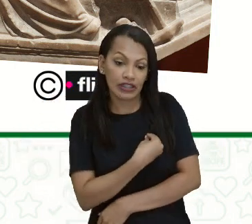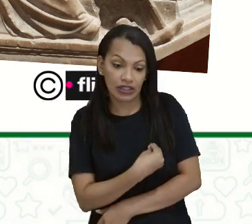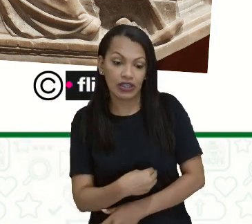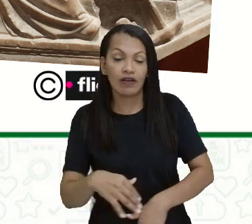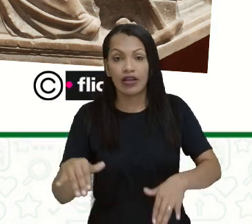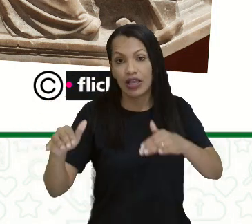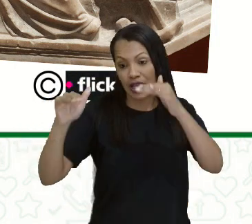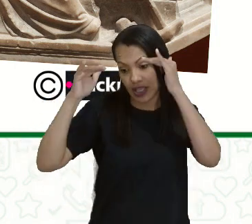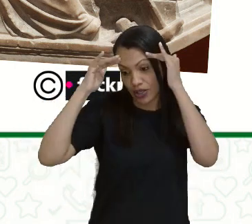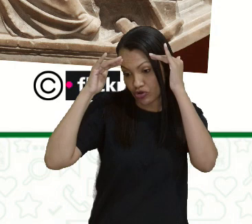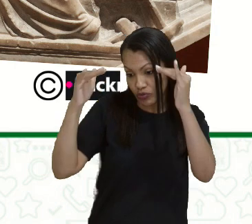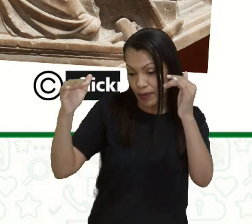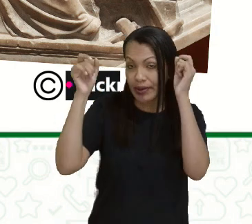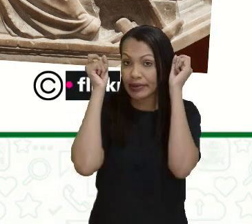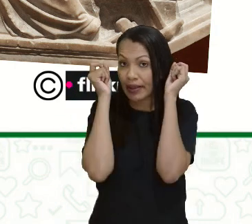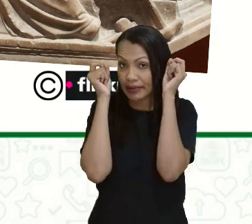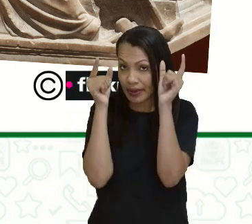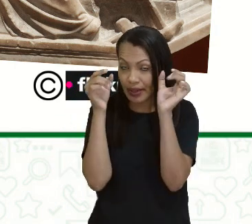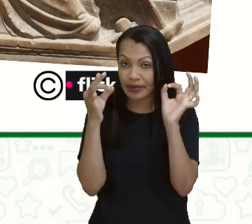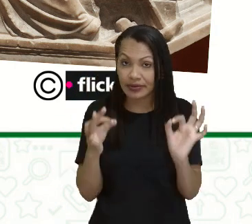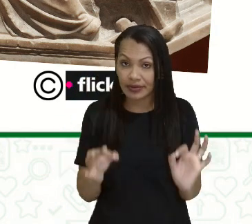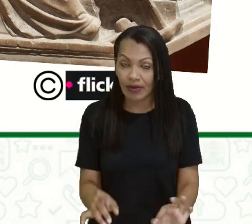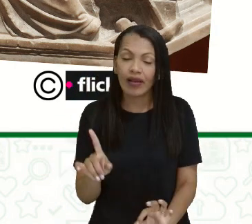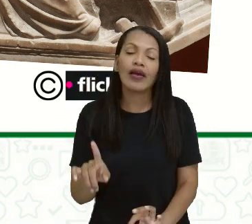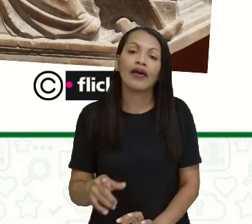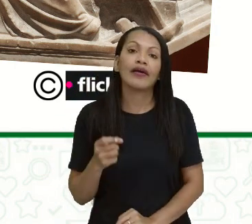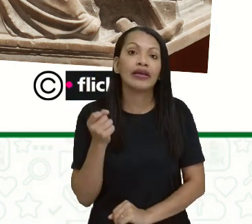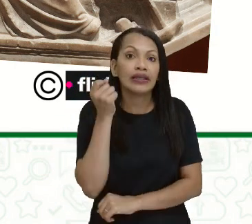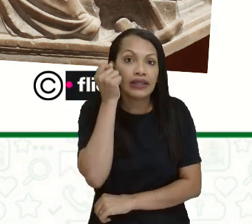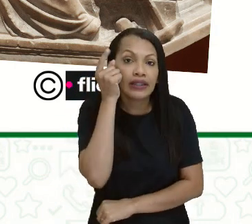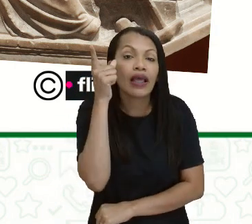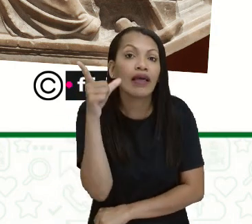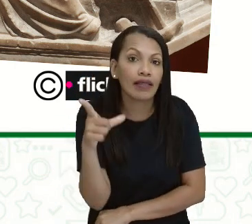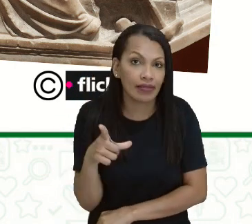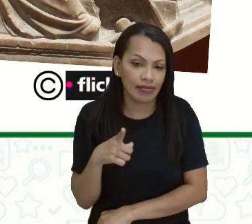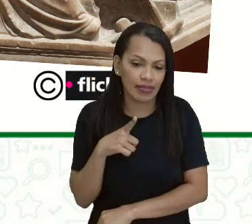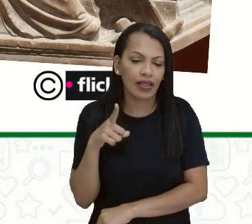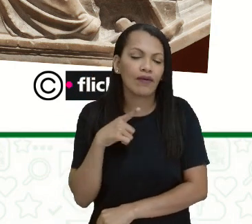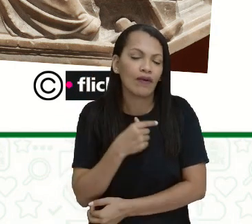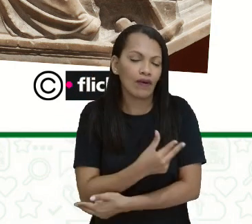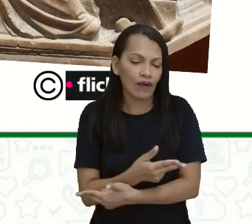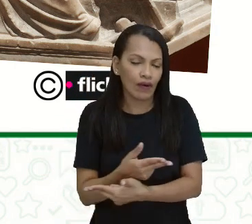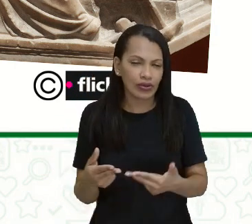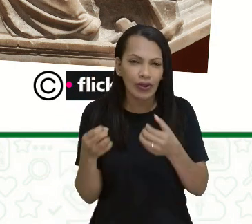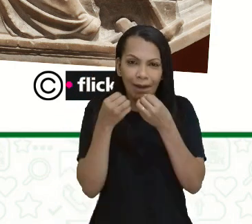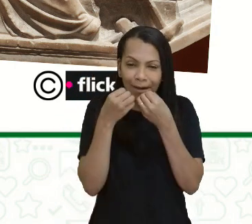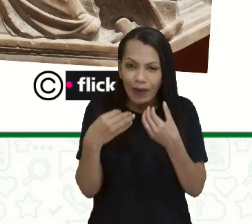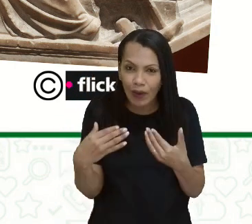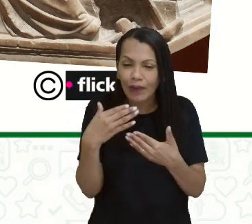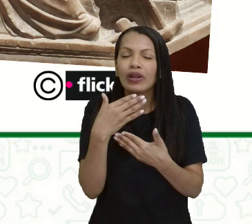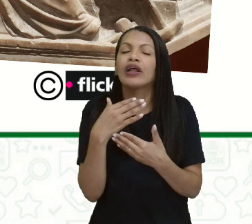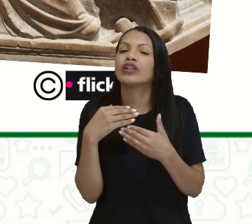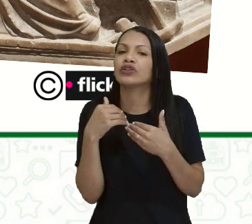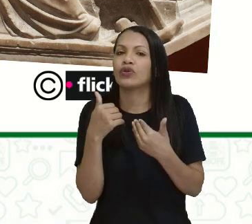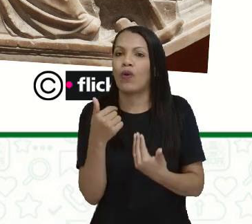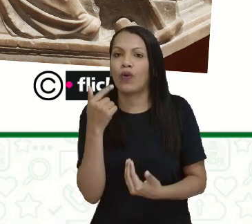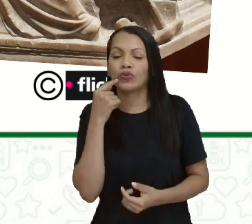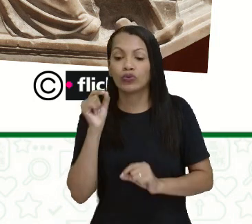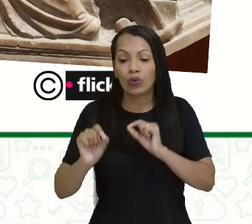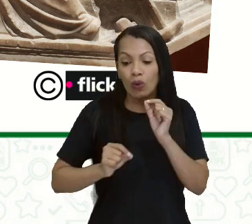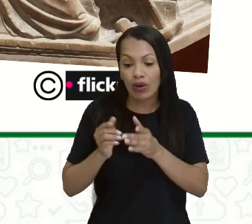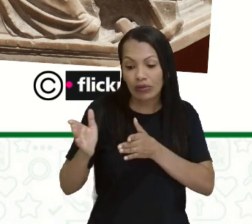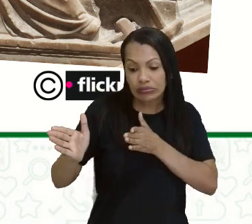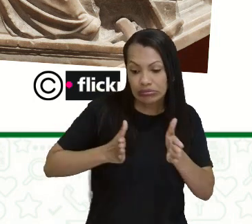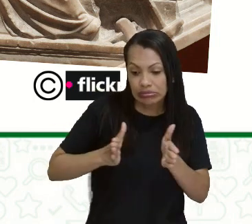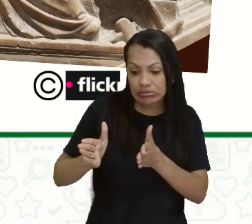respeita aquela ideia. Essa a ideia que a gente tem do clássico. Aquilo que agrada a todo mundo. Aquilo que é atemporal, que